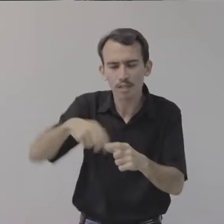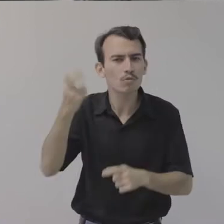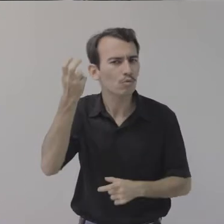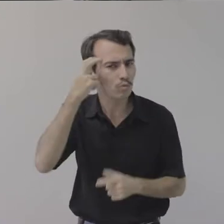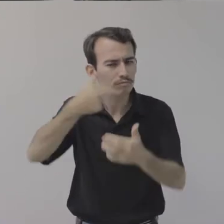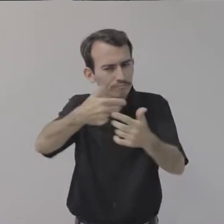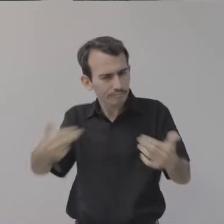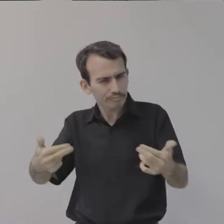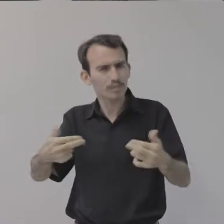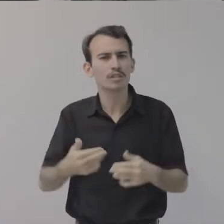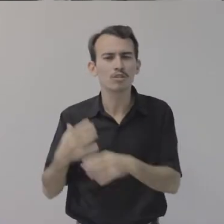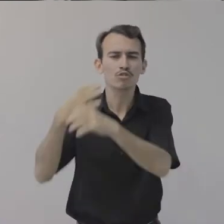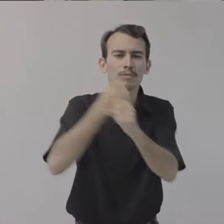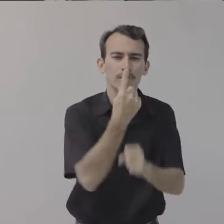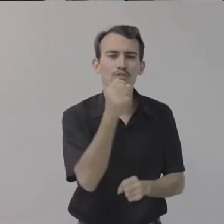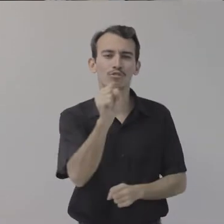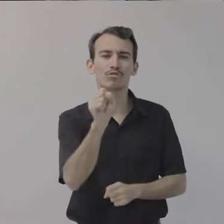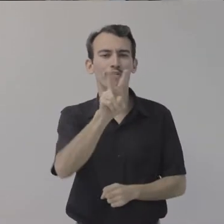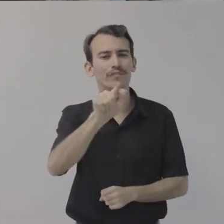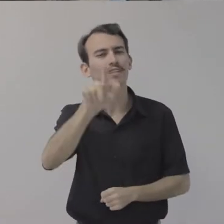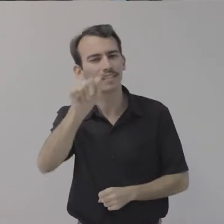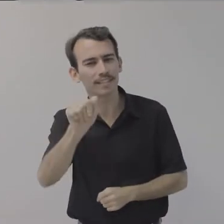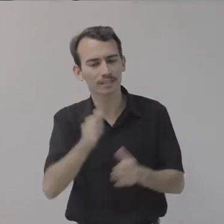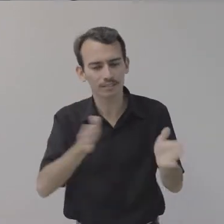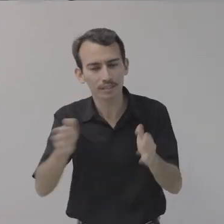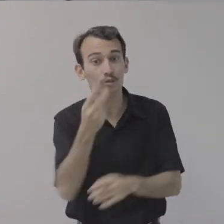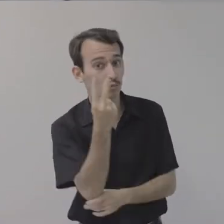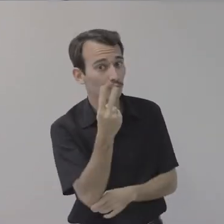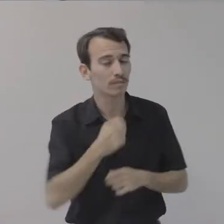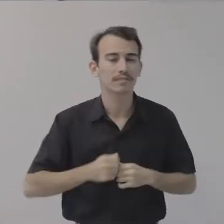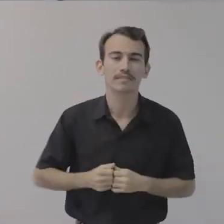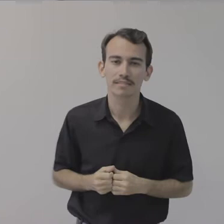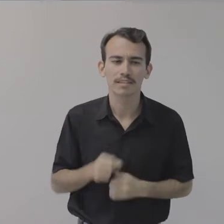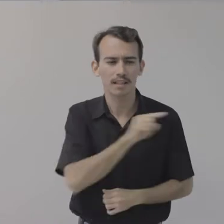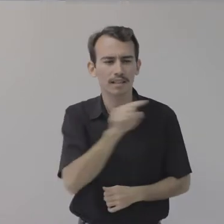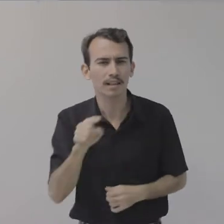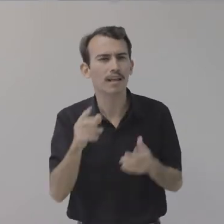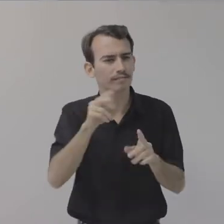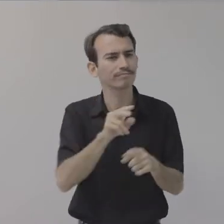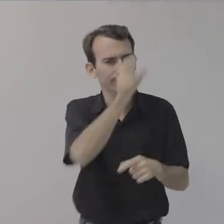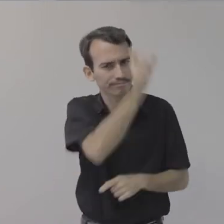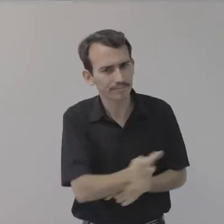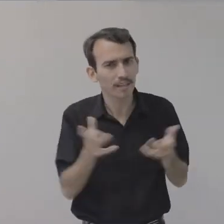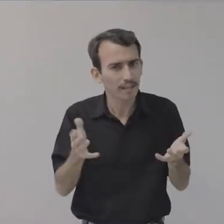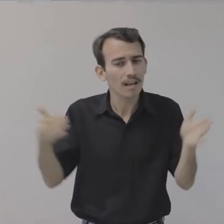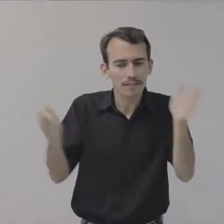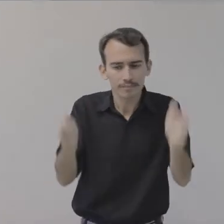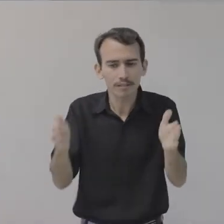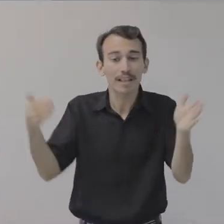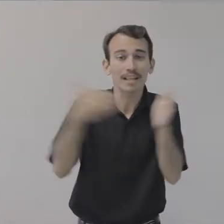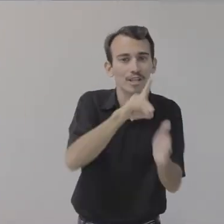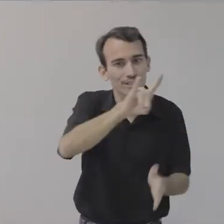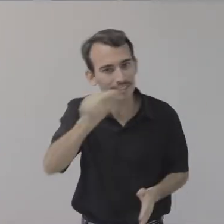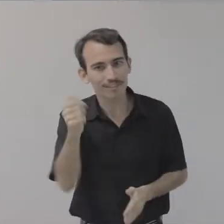São 18 vagas e é possível escolher entre duas linhas de pesquisa. Os candidatos podem se inscrever até o dia 11 de outubro. O edital